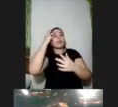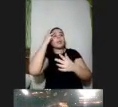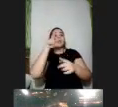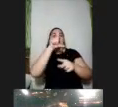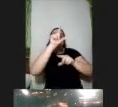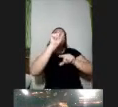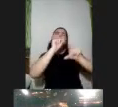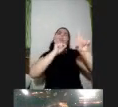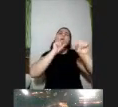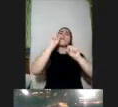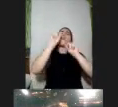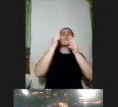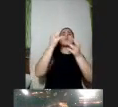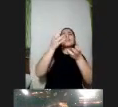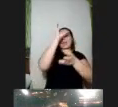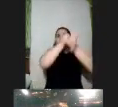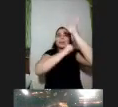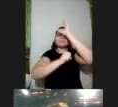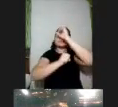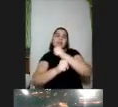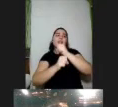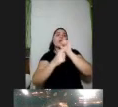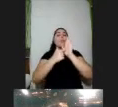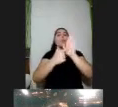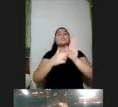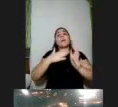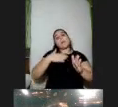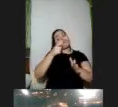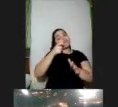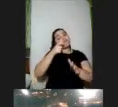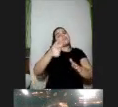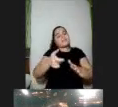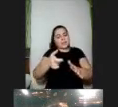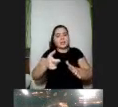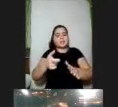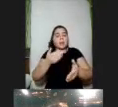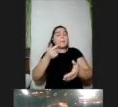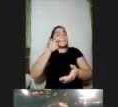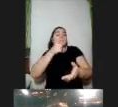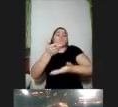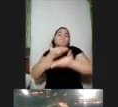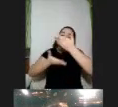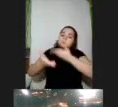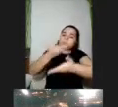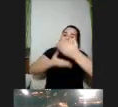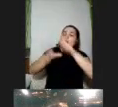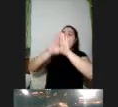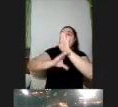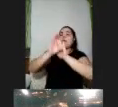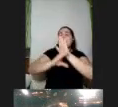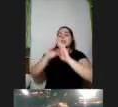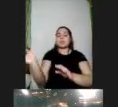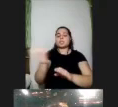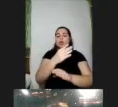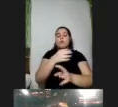elas possam trazer os seus interesses também para dialogarem com esse conceito novo que está sendo trazido como é que a gente